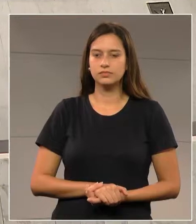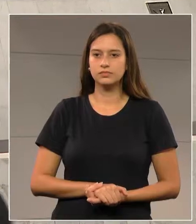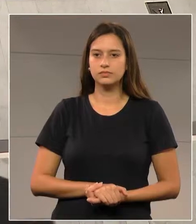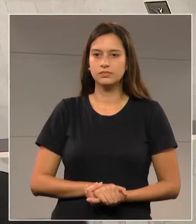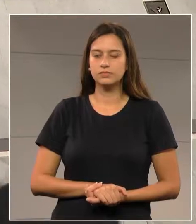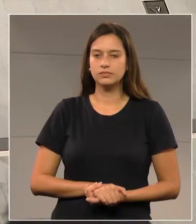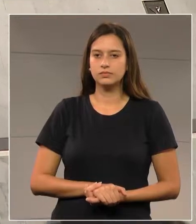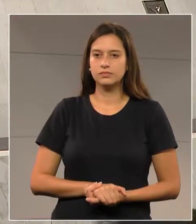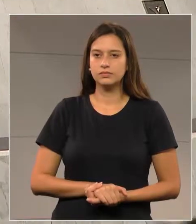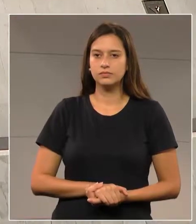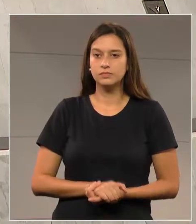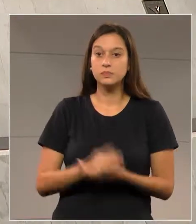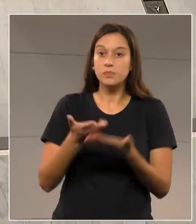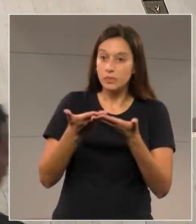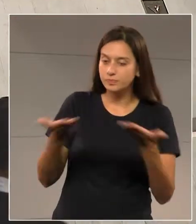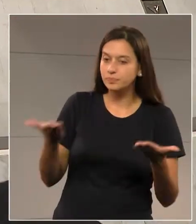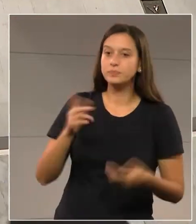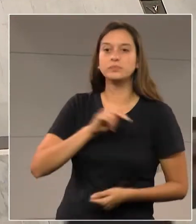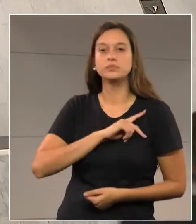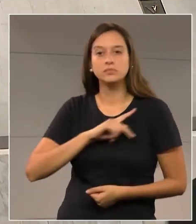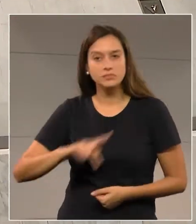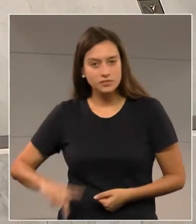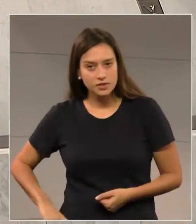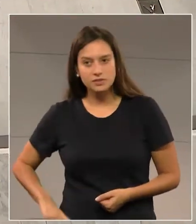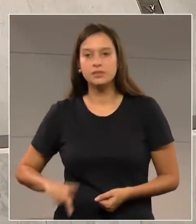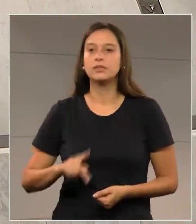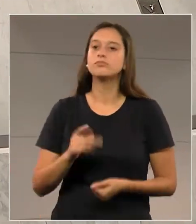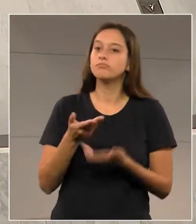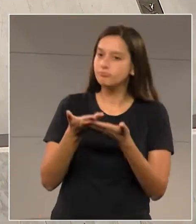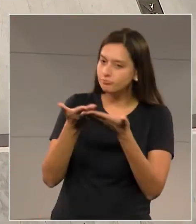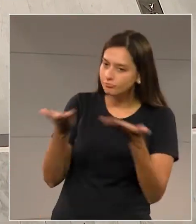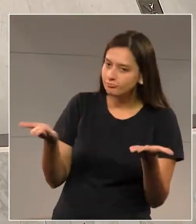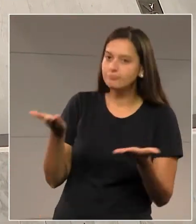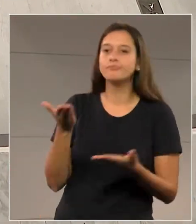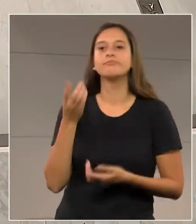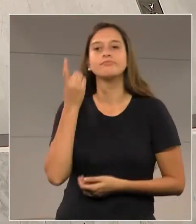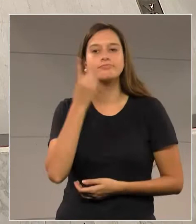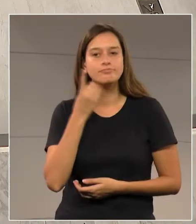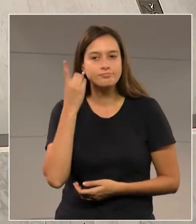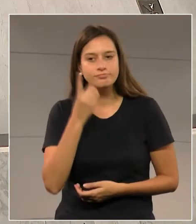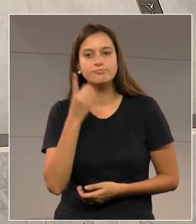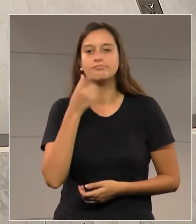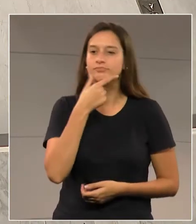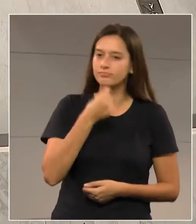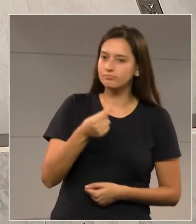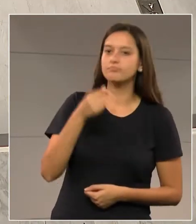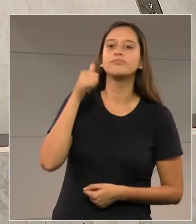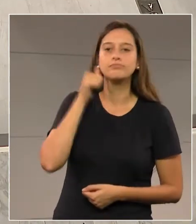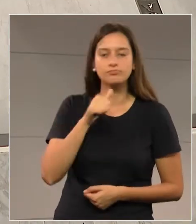Senhor presidente, senhores deputados, senhoras deputadas,